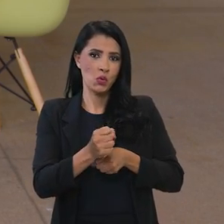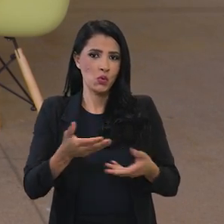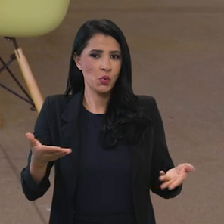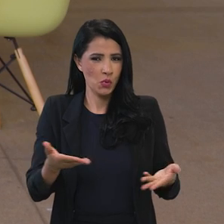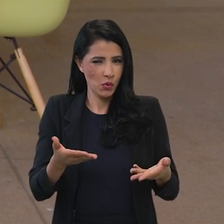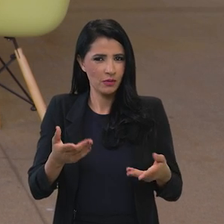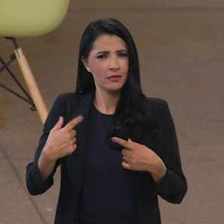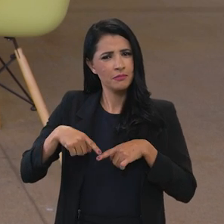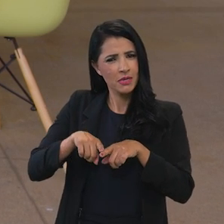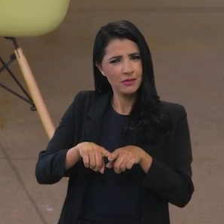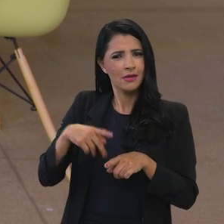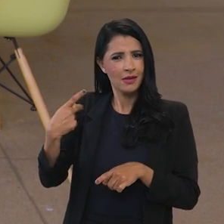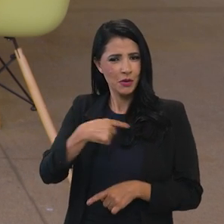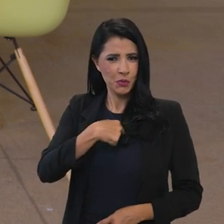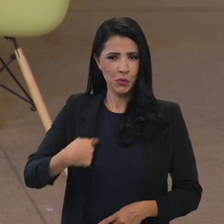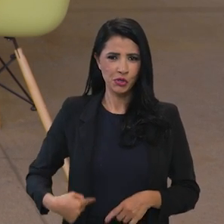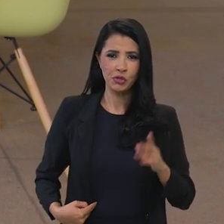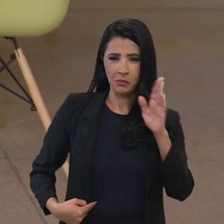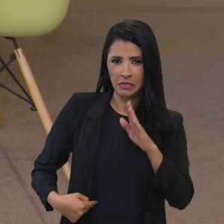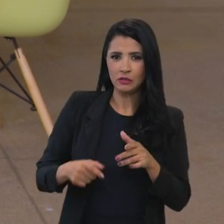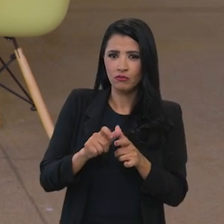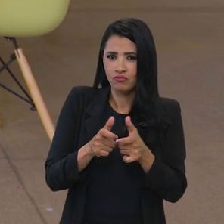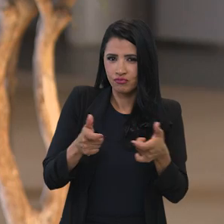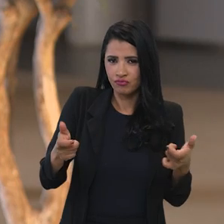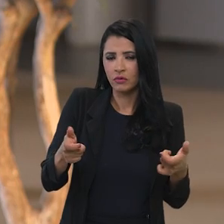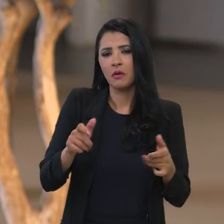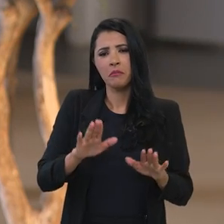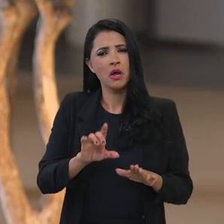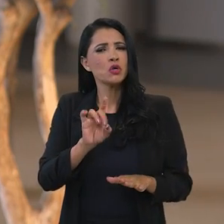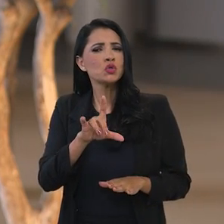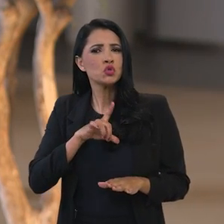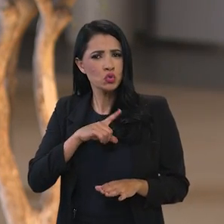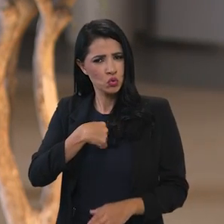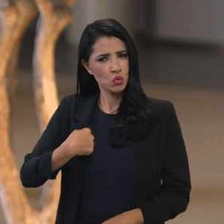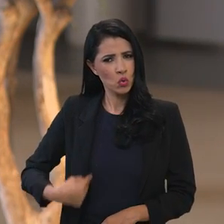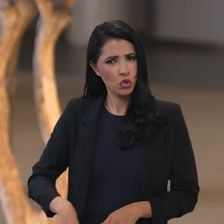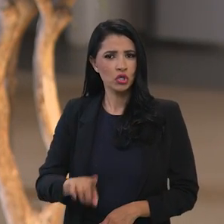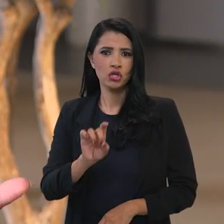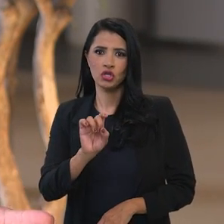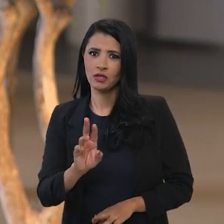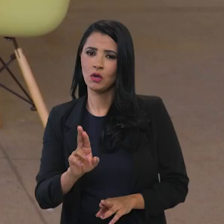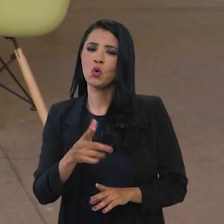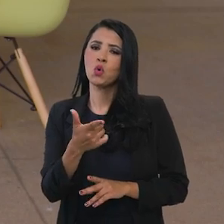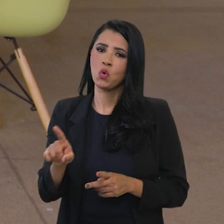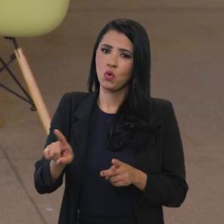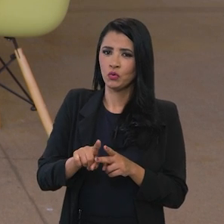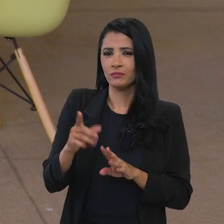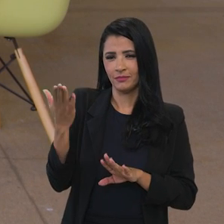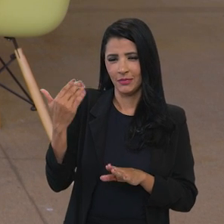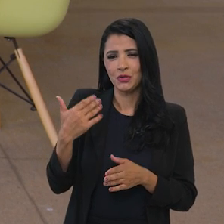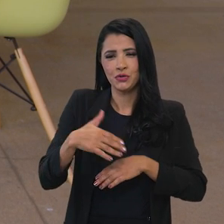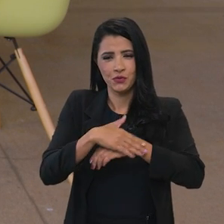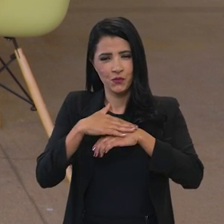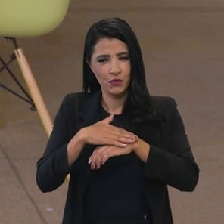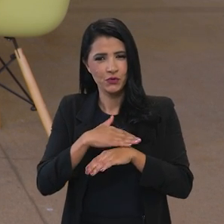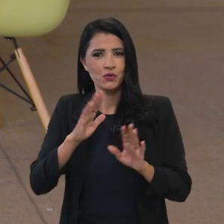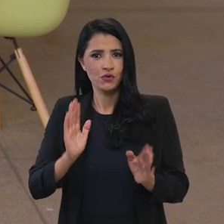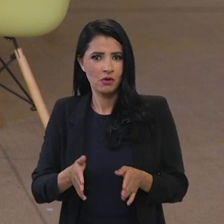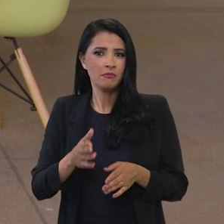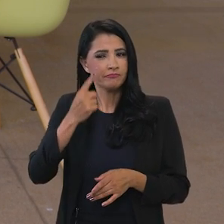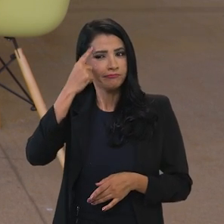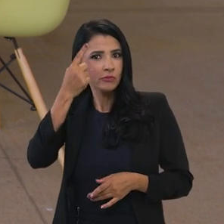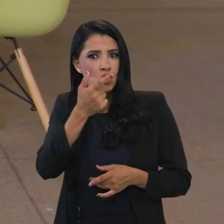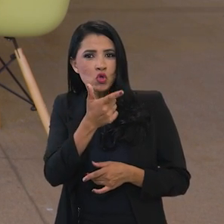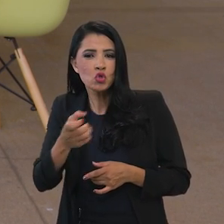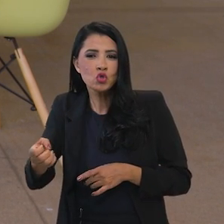ano. Essa parceria tende a crescer mas não só a China como a gente terminou conversando a